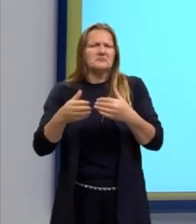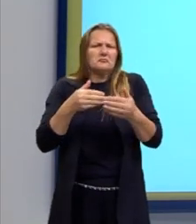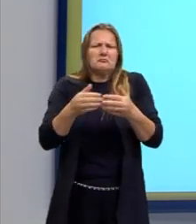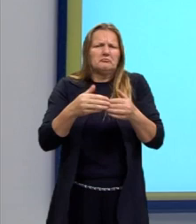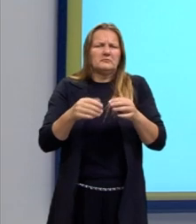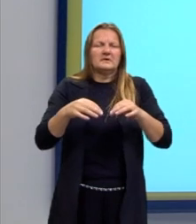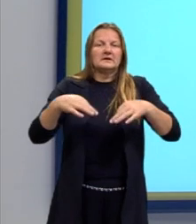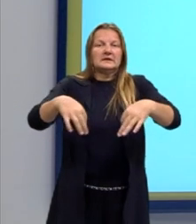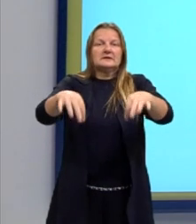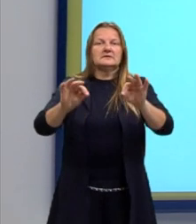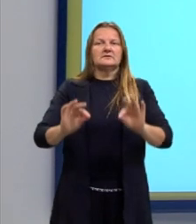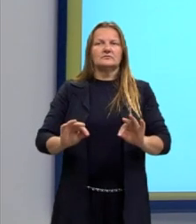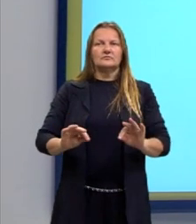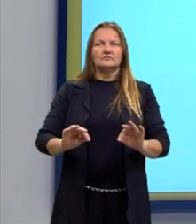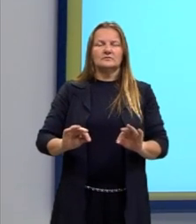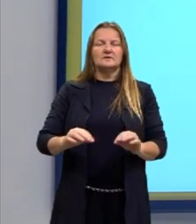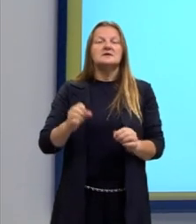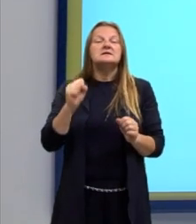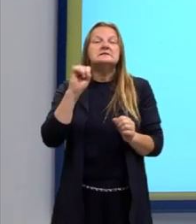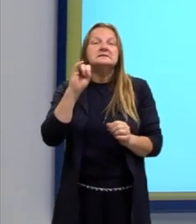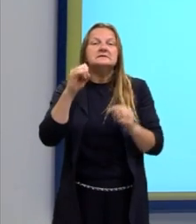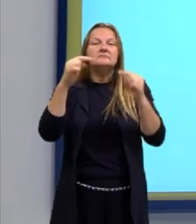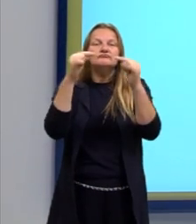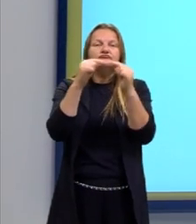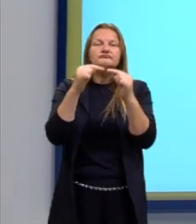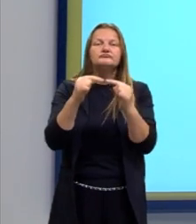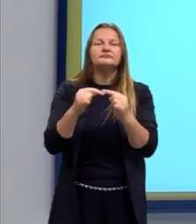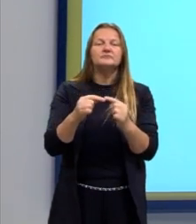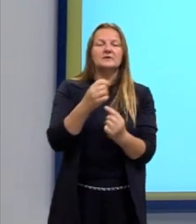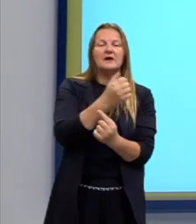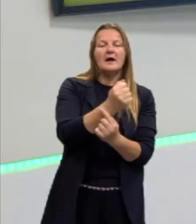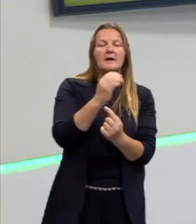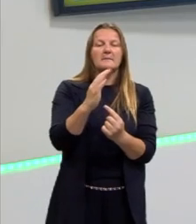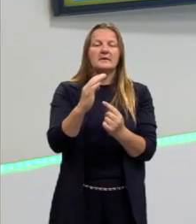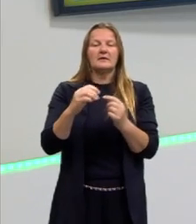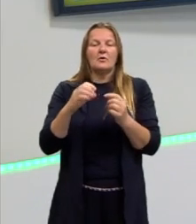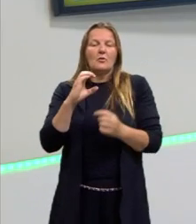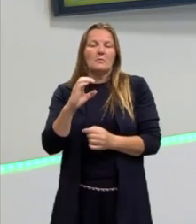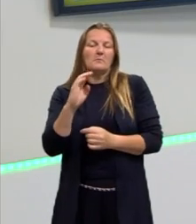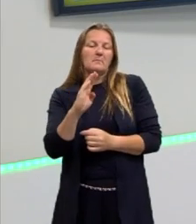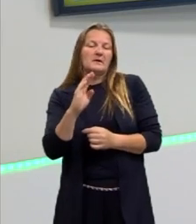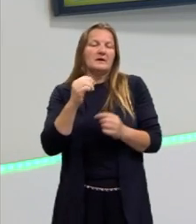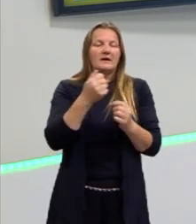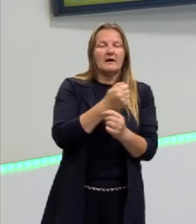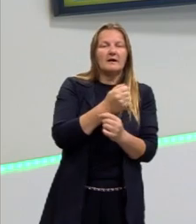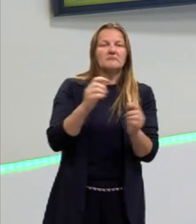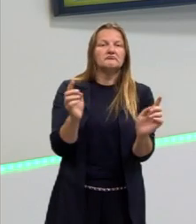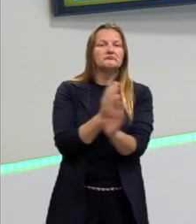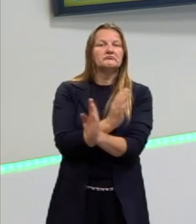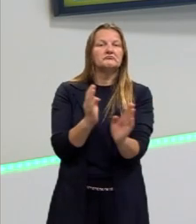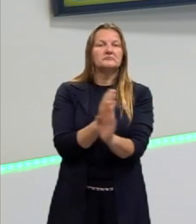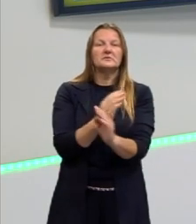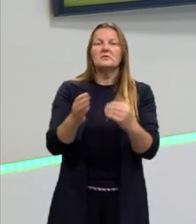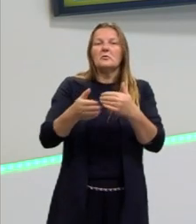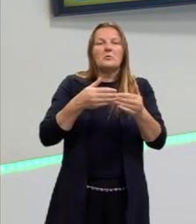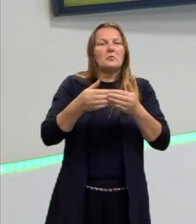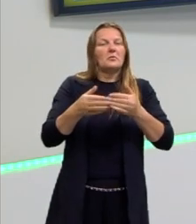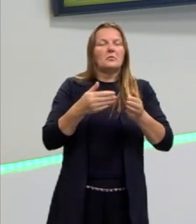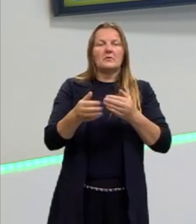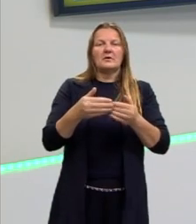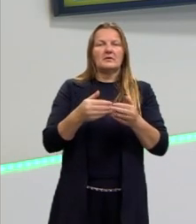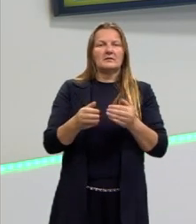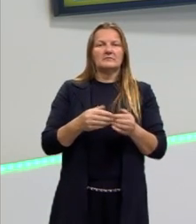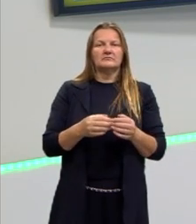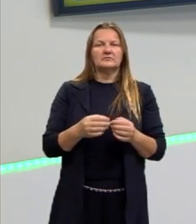e F. Se eu combinar os tecidos A e B, ou o B e o A, a ordem não vai mudar. Eu vou estar